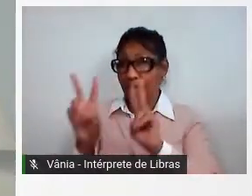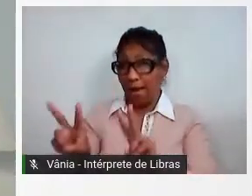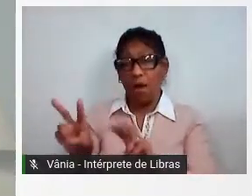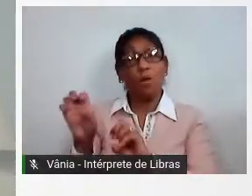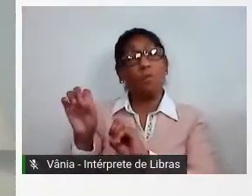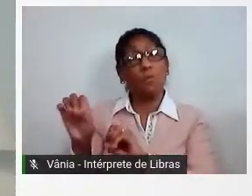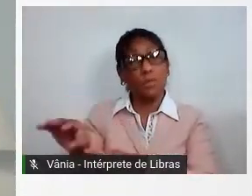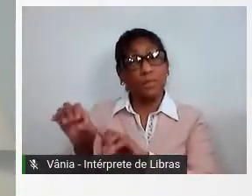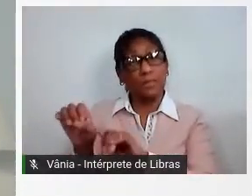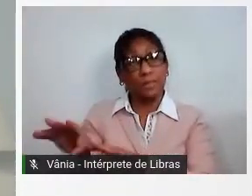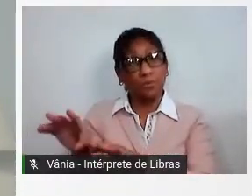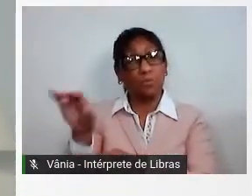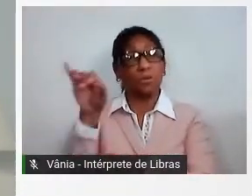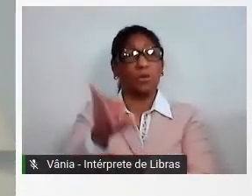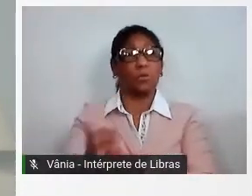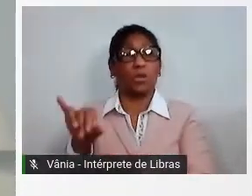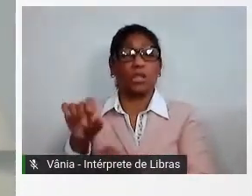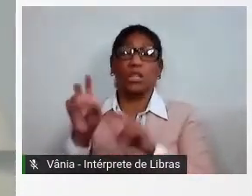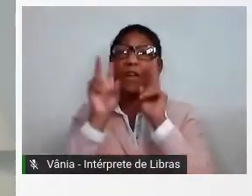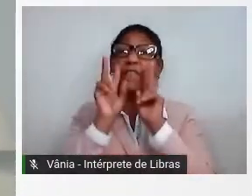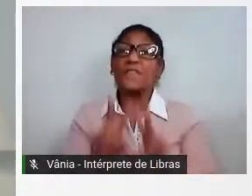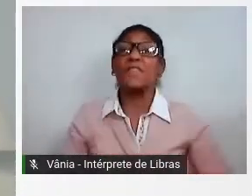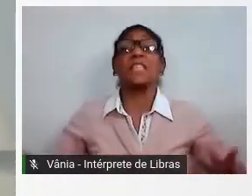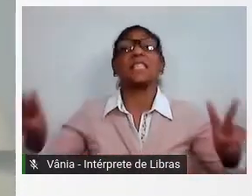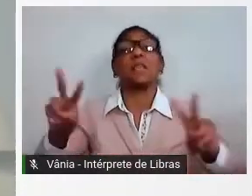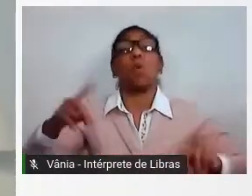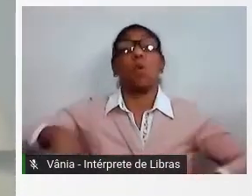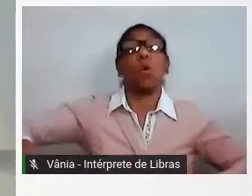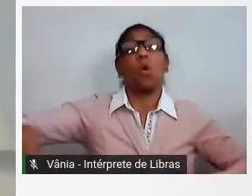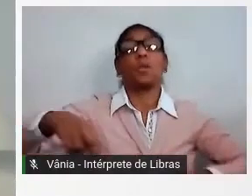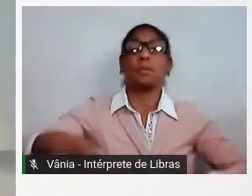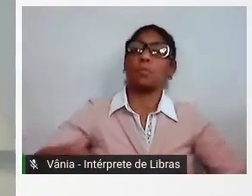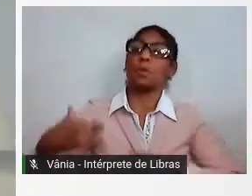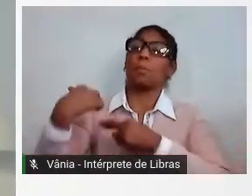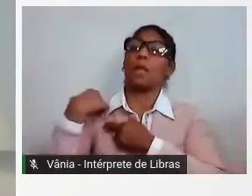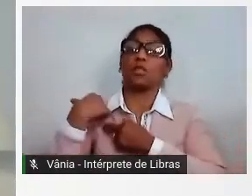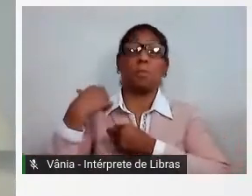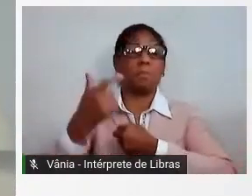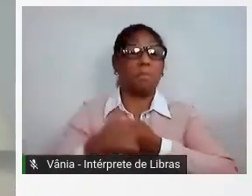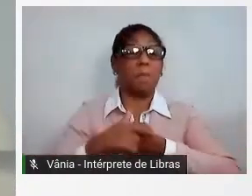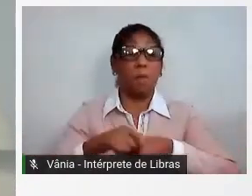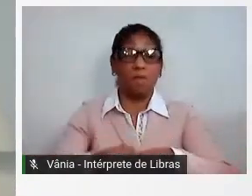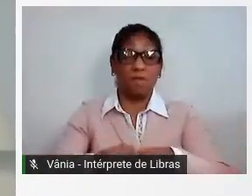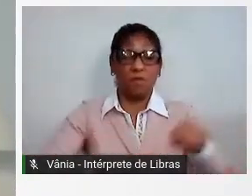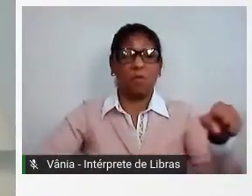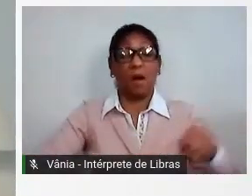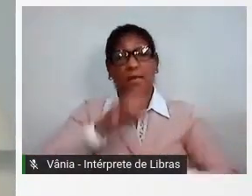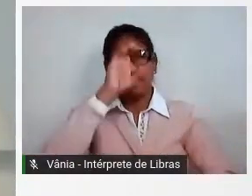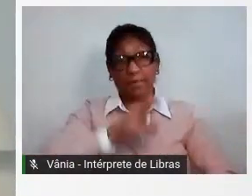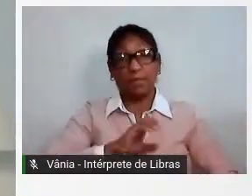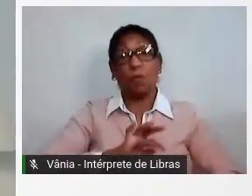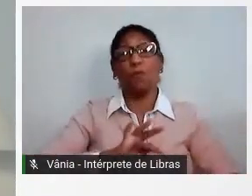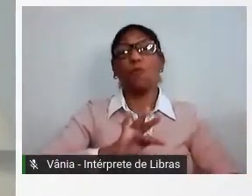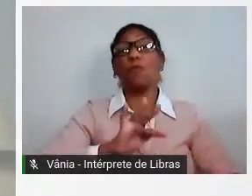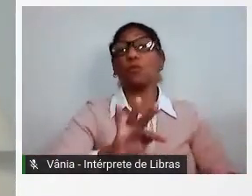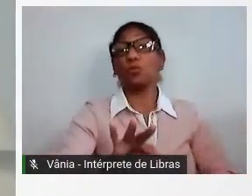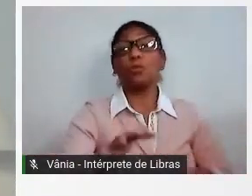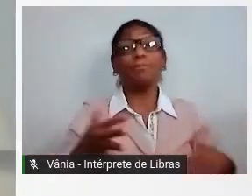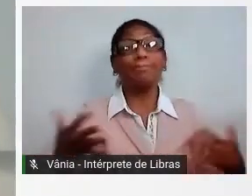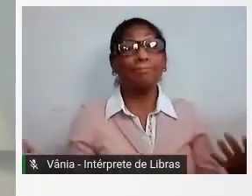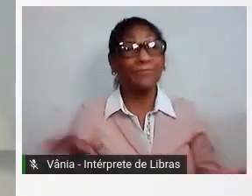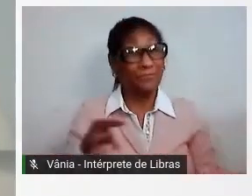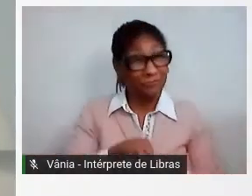visão. Nós estamos formando os cidadãos do futuro. E na ausência de